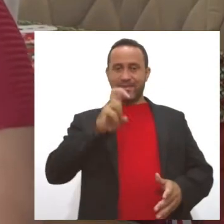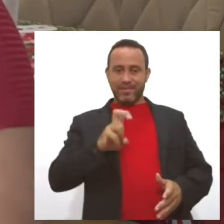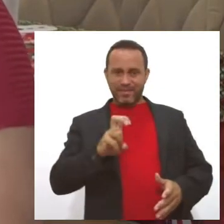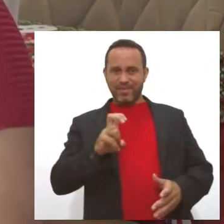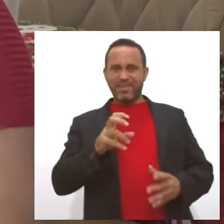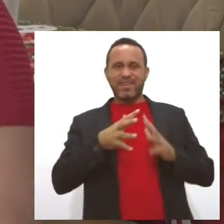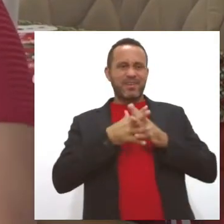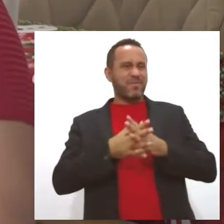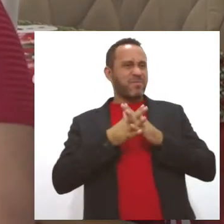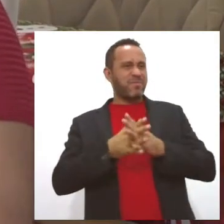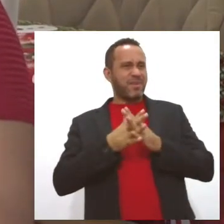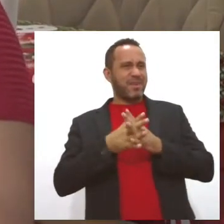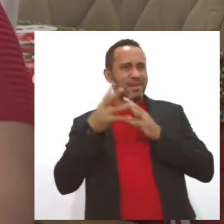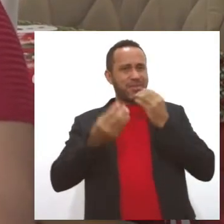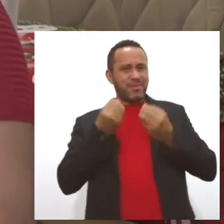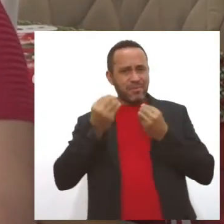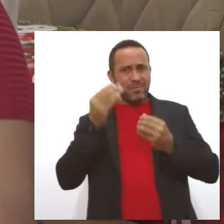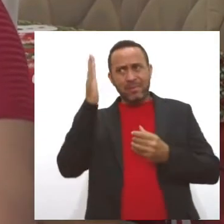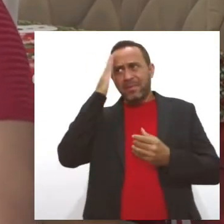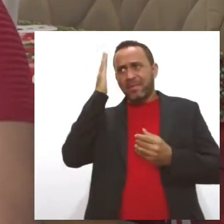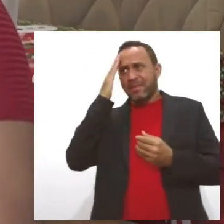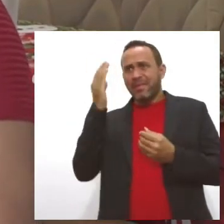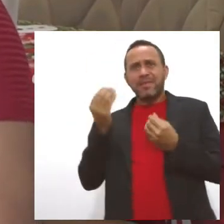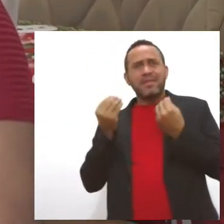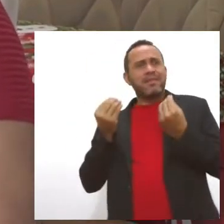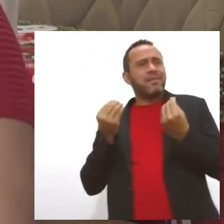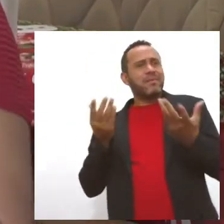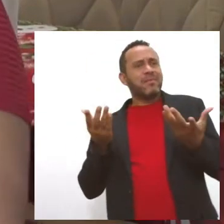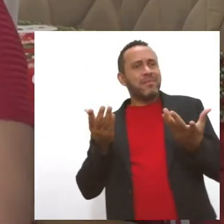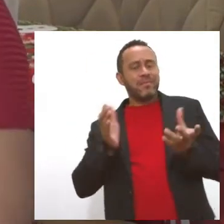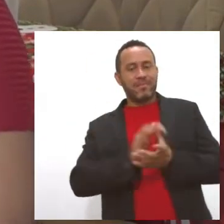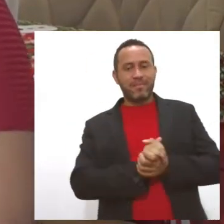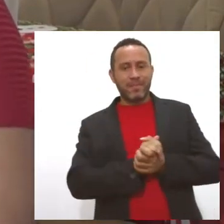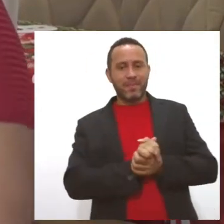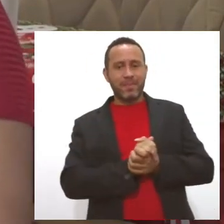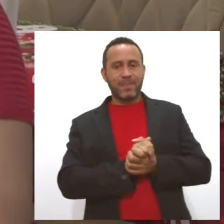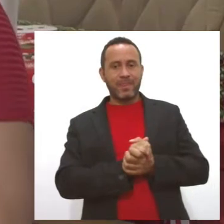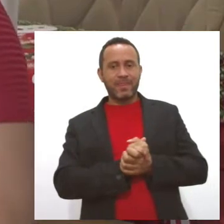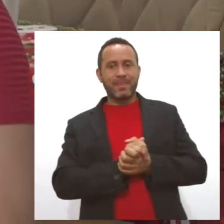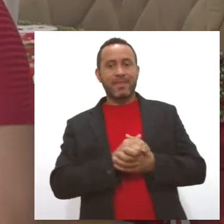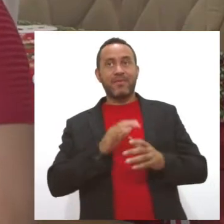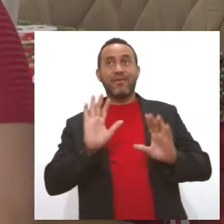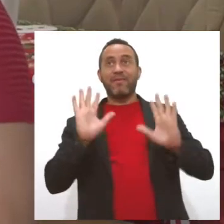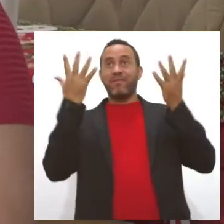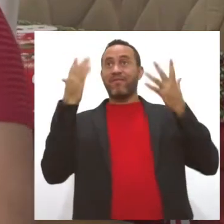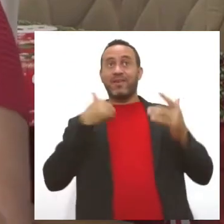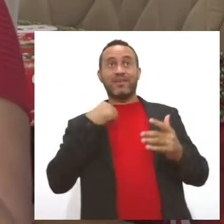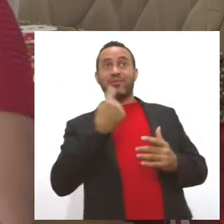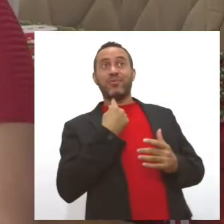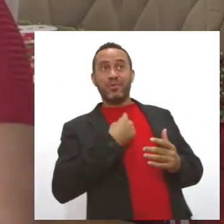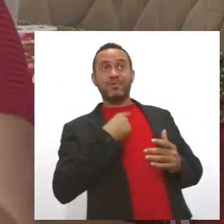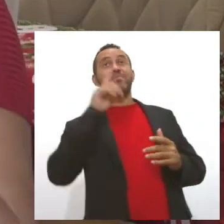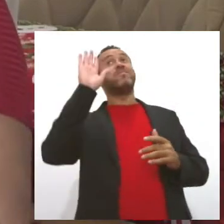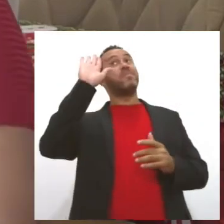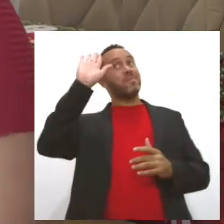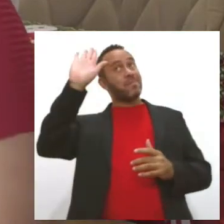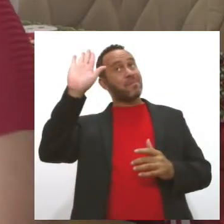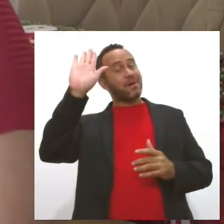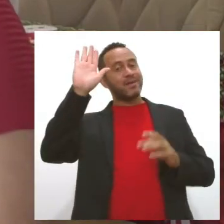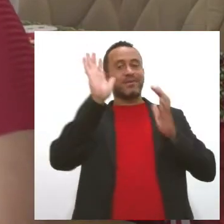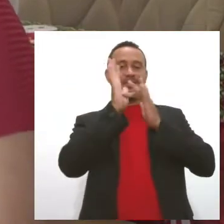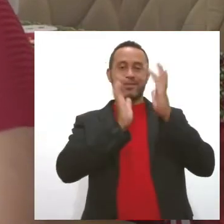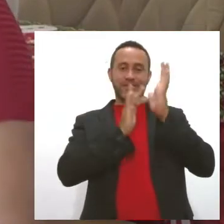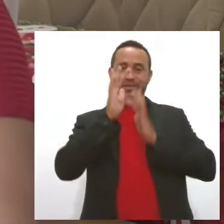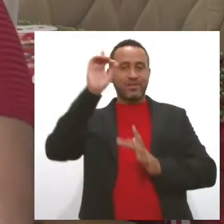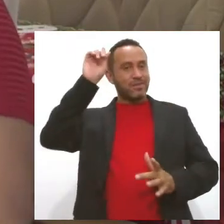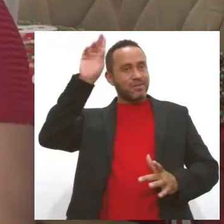complicado. Para a gente entender que não é bem a comemoração do nosso aniversário, mas sim a comemoração do aniversário